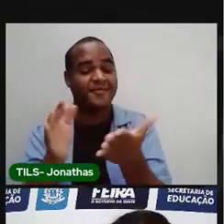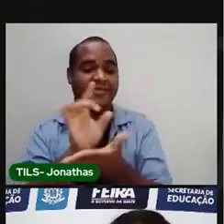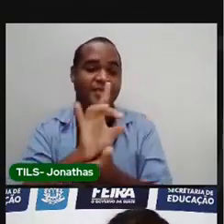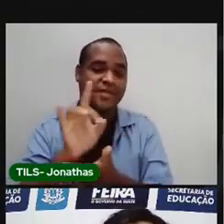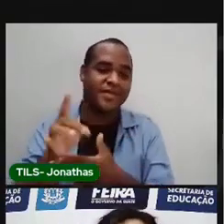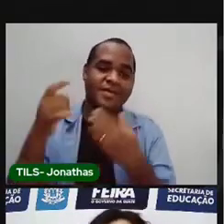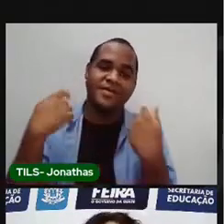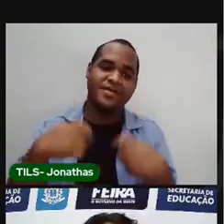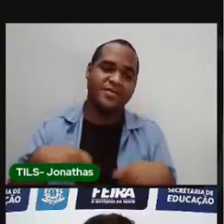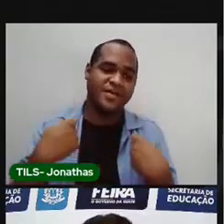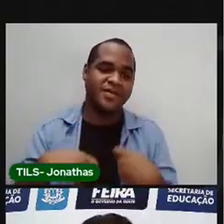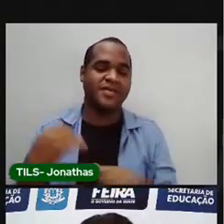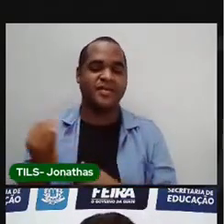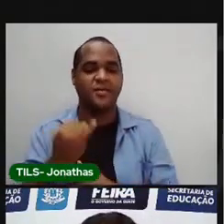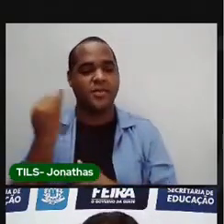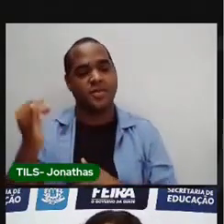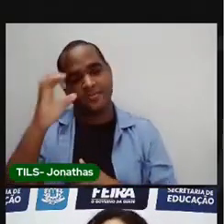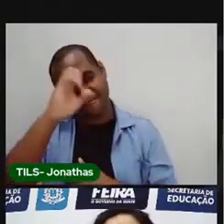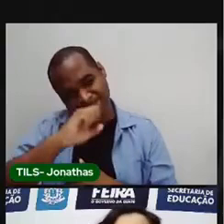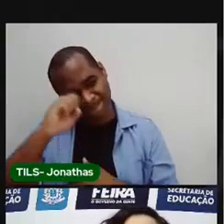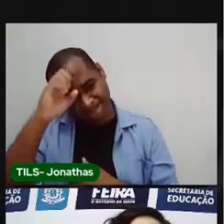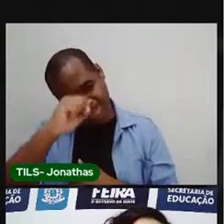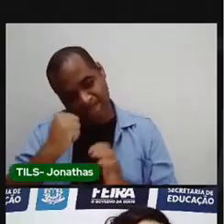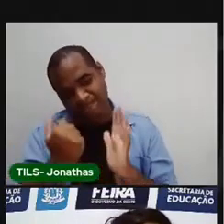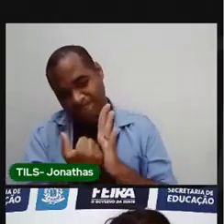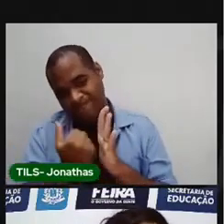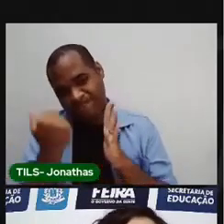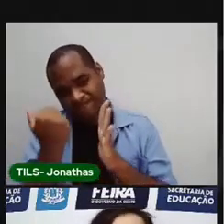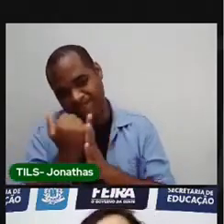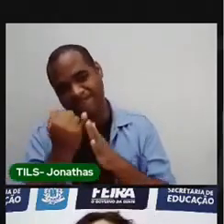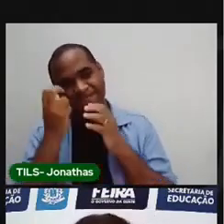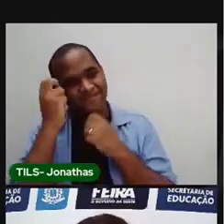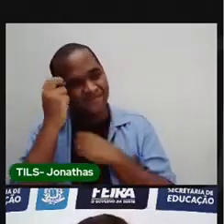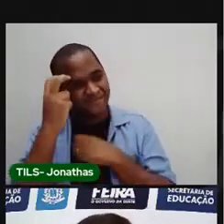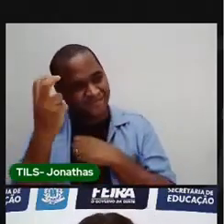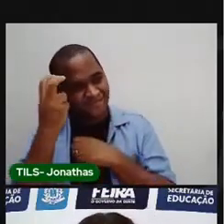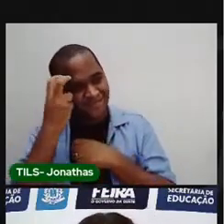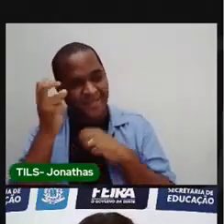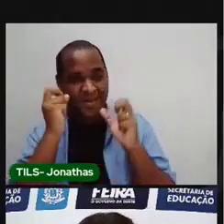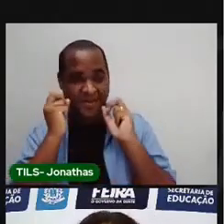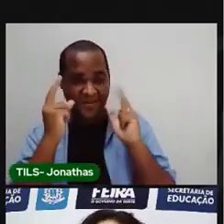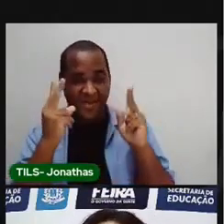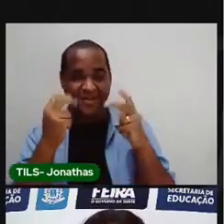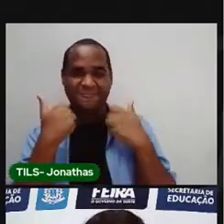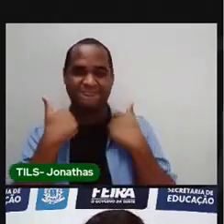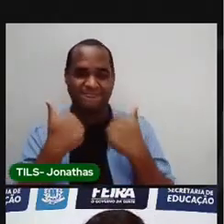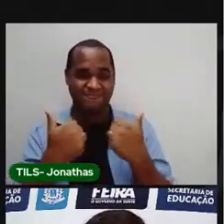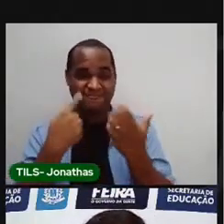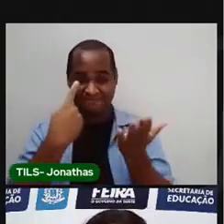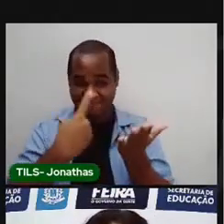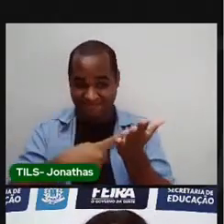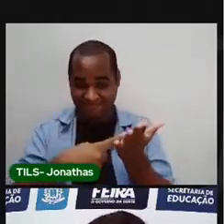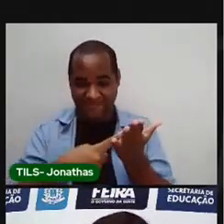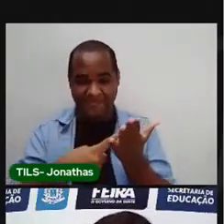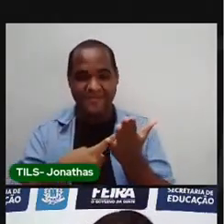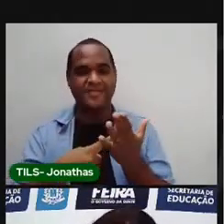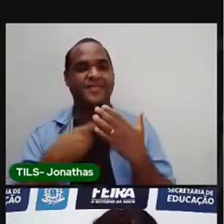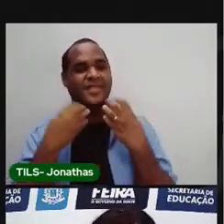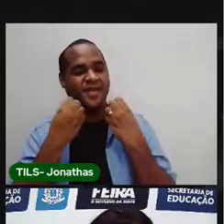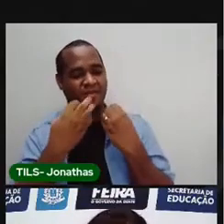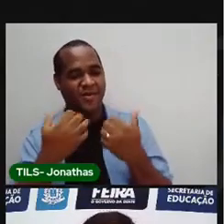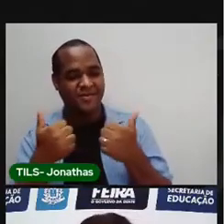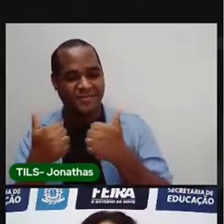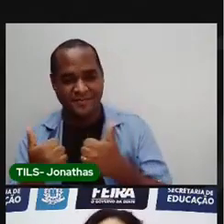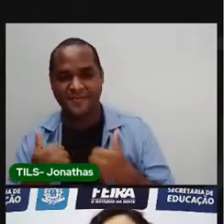você precisa aprender mais e ficar mais esperto do que você já é. Combinado? Muito